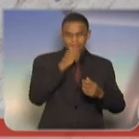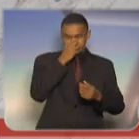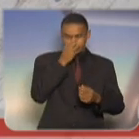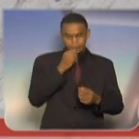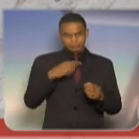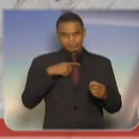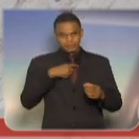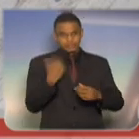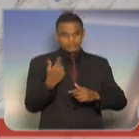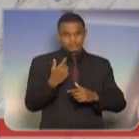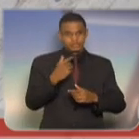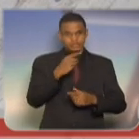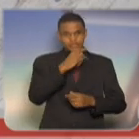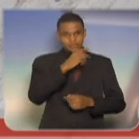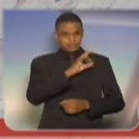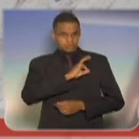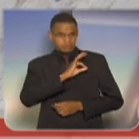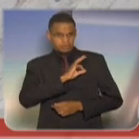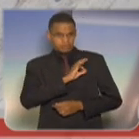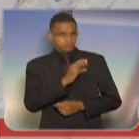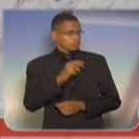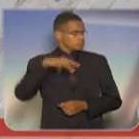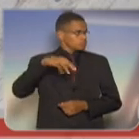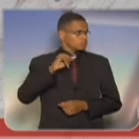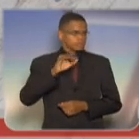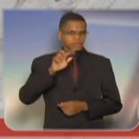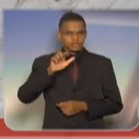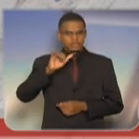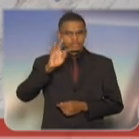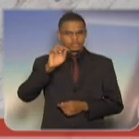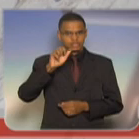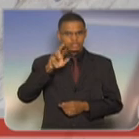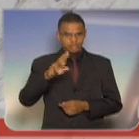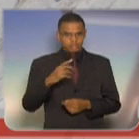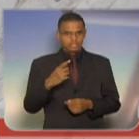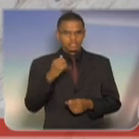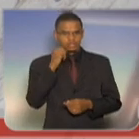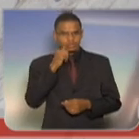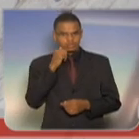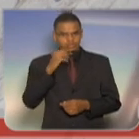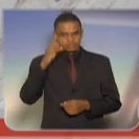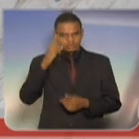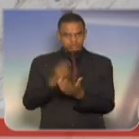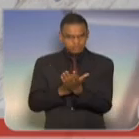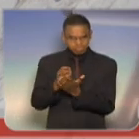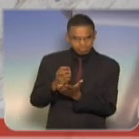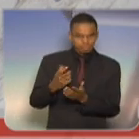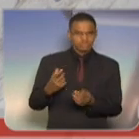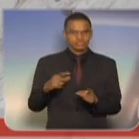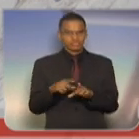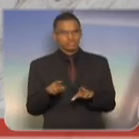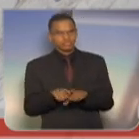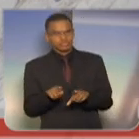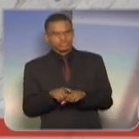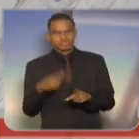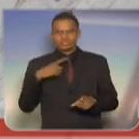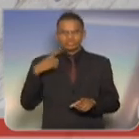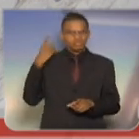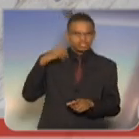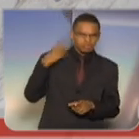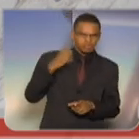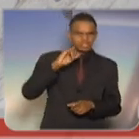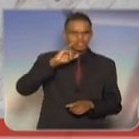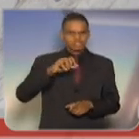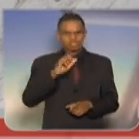que contribuíram com seus votos para a saída da presidente Dilma, ao meu amigo Guilherme Mussi, do presidente do PP aqui de São Paulo, aos meus amigos